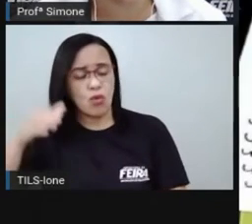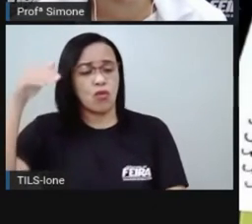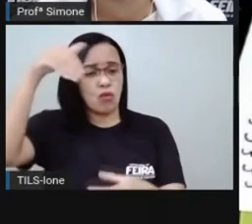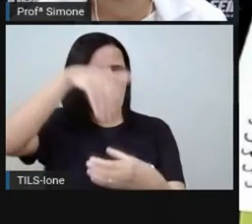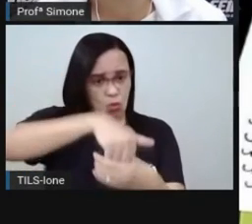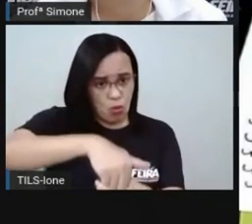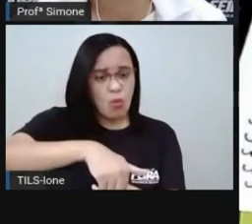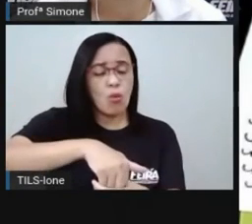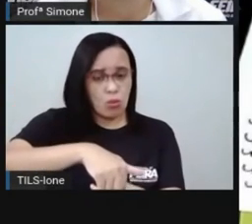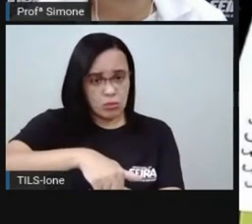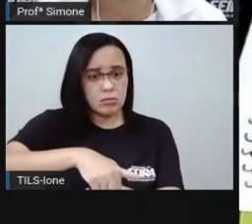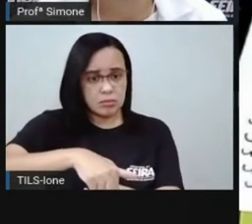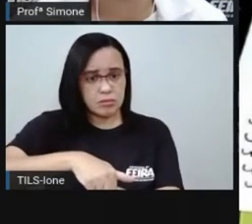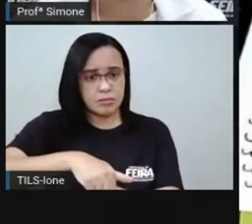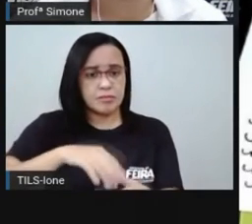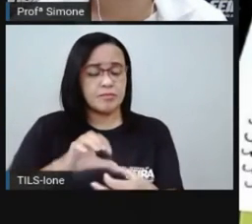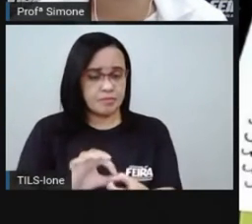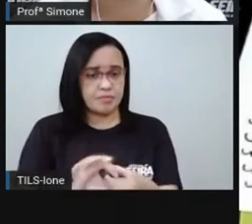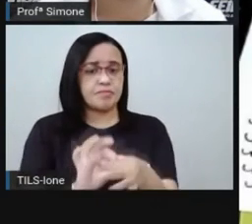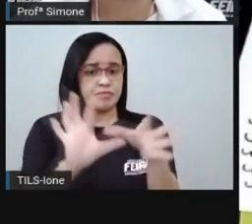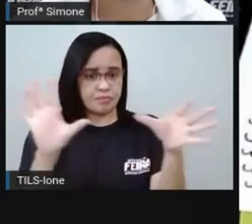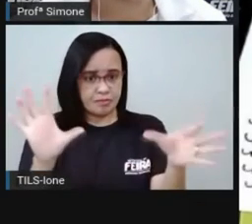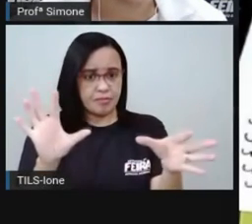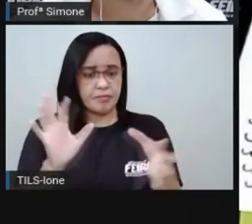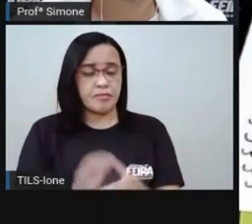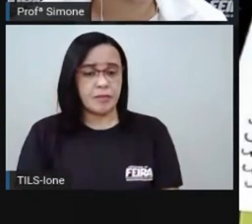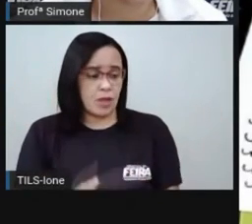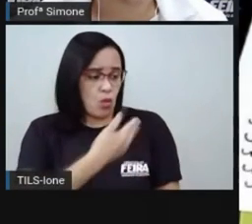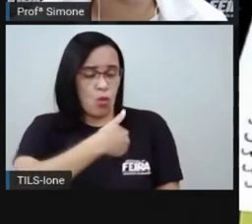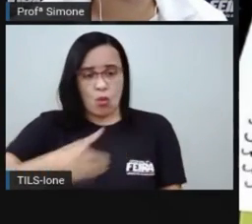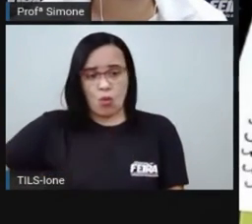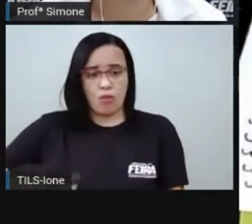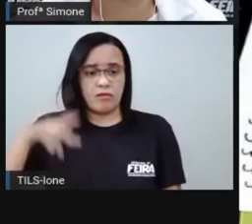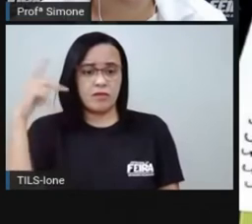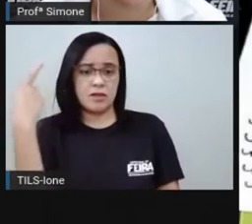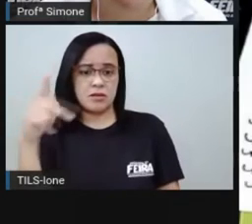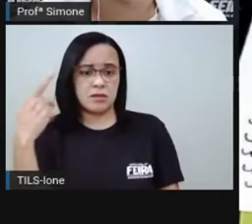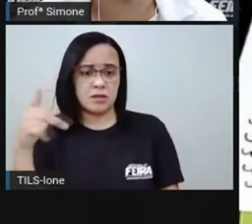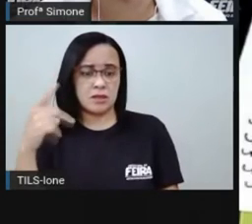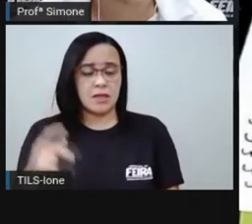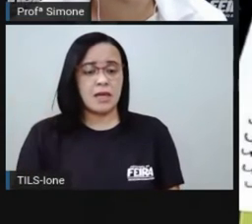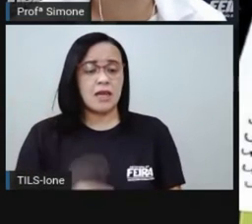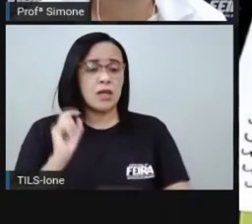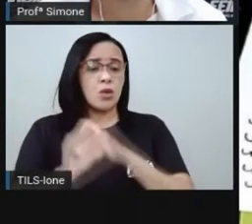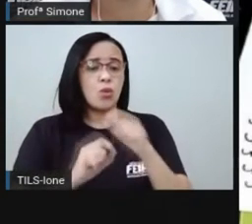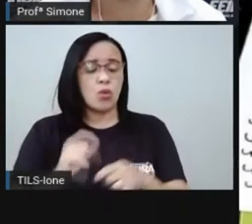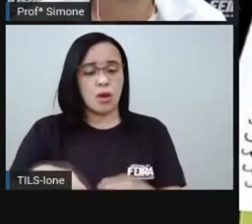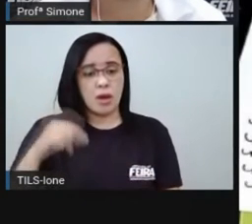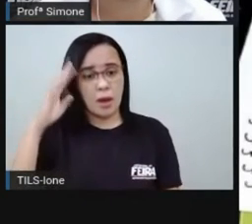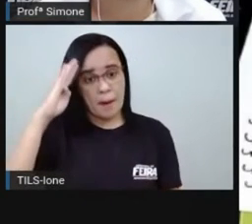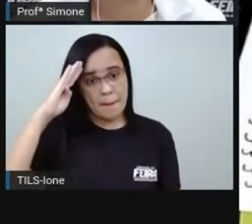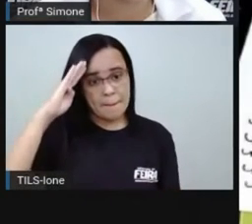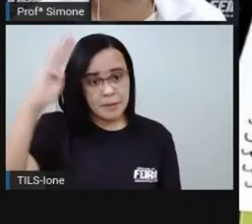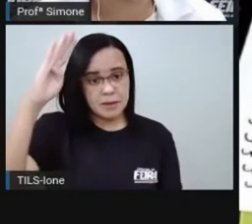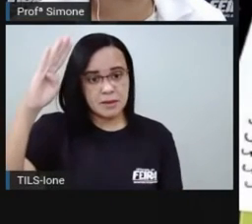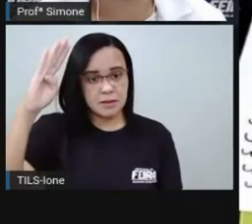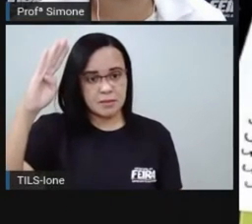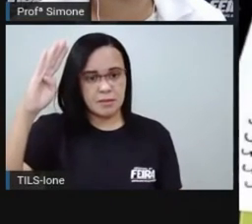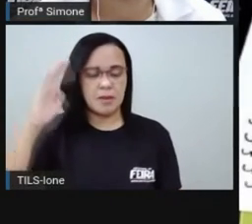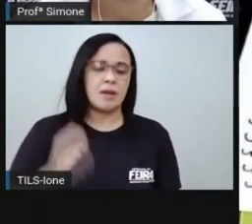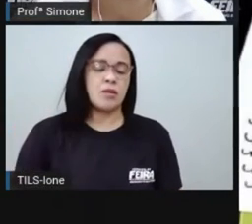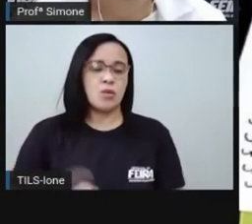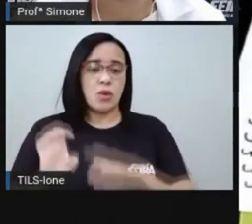dele a principal empresa de produção de energia do Brasil foi criada. Estou falando aqui da Petrobras.